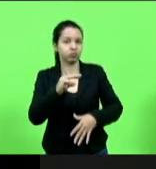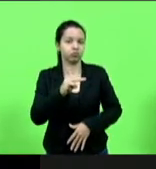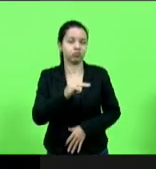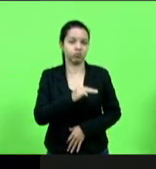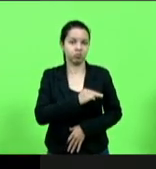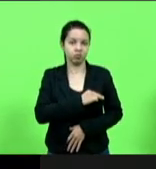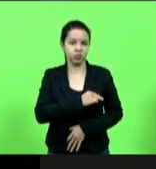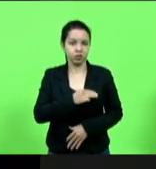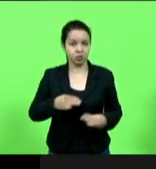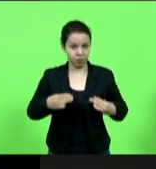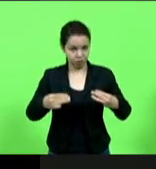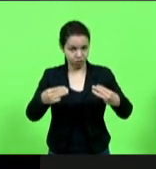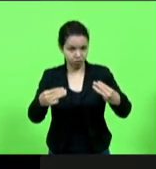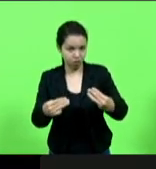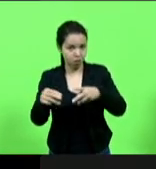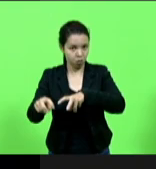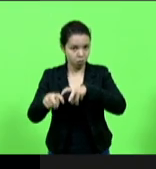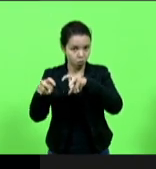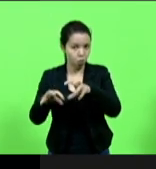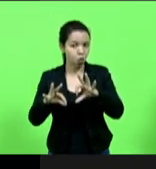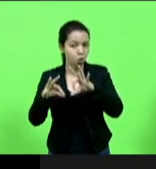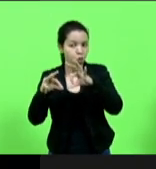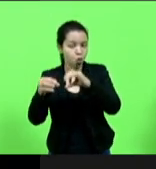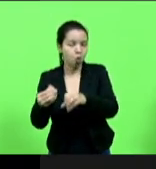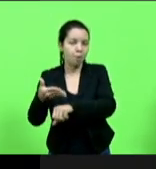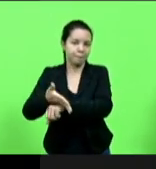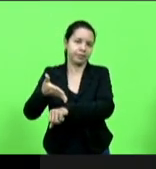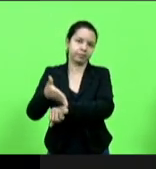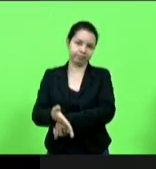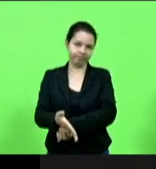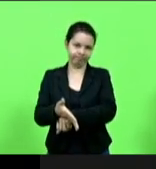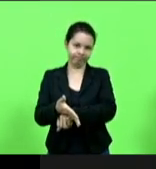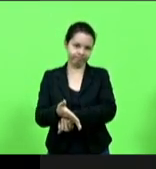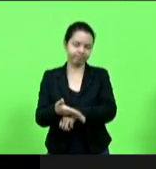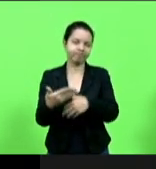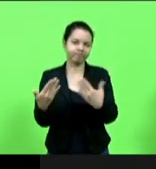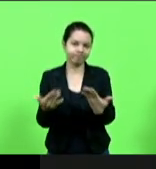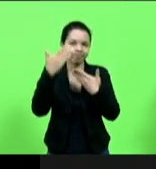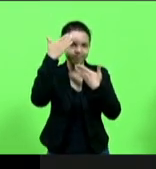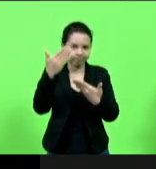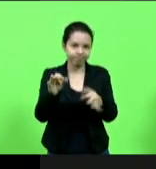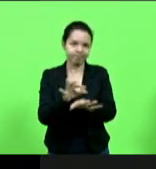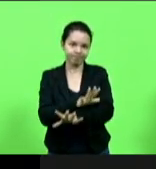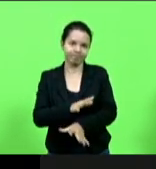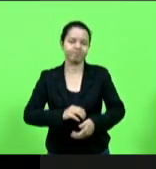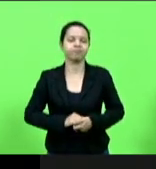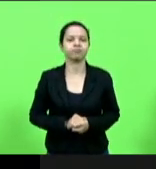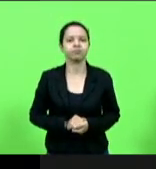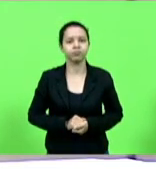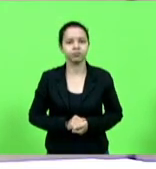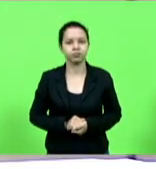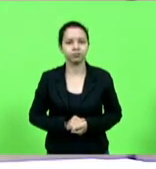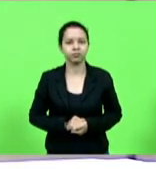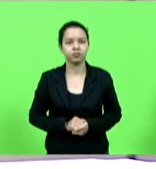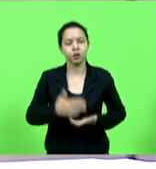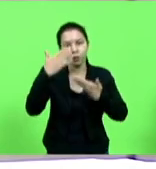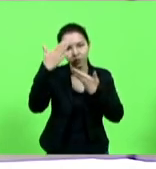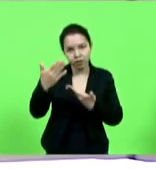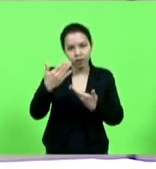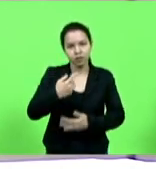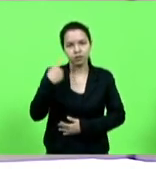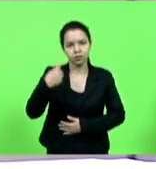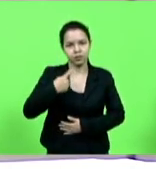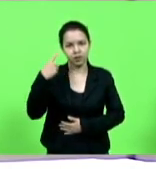todos os envolvidos nesse setor era isso deputado presidente muito obrigado Obrigado deputado